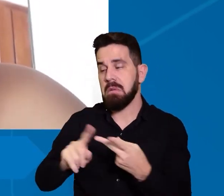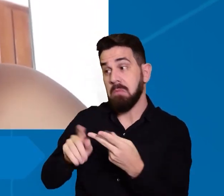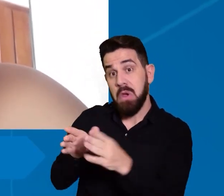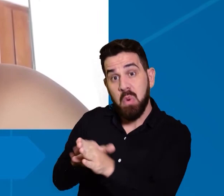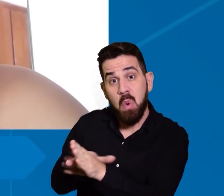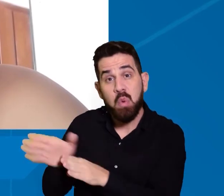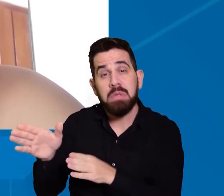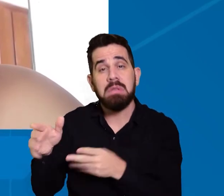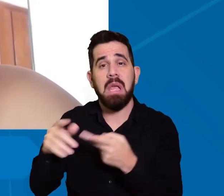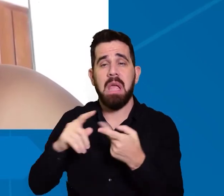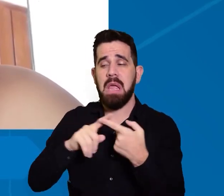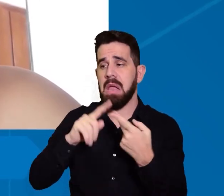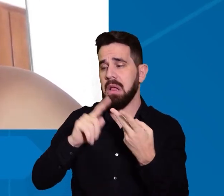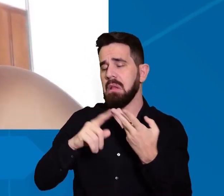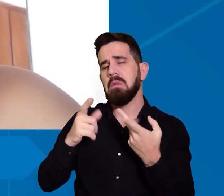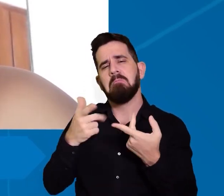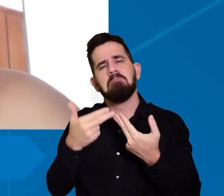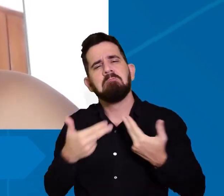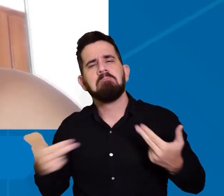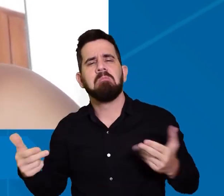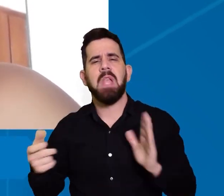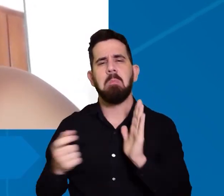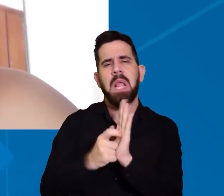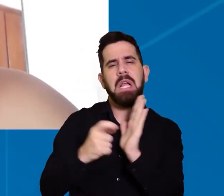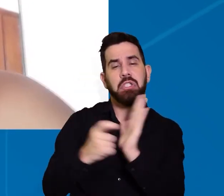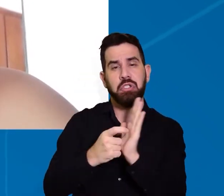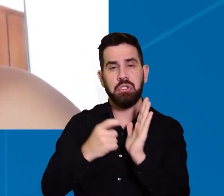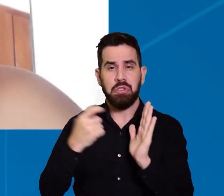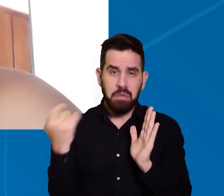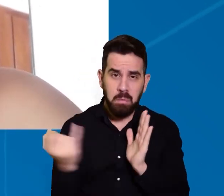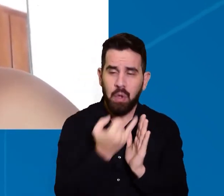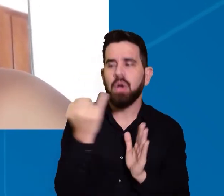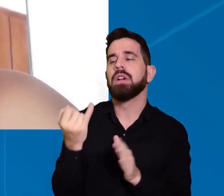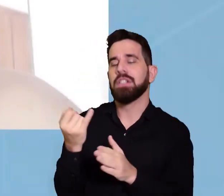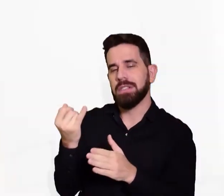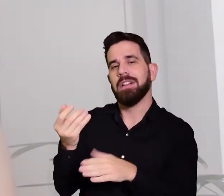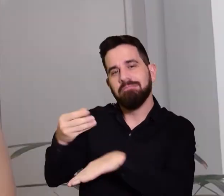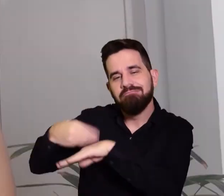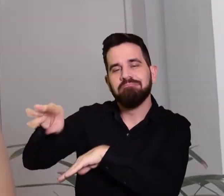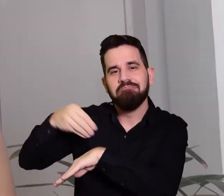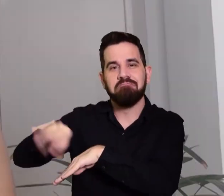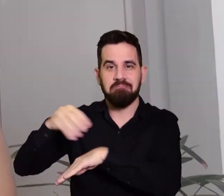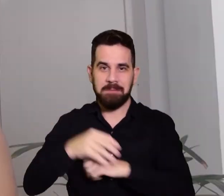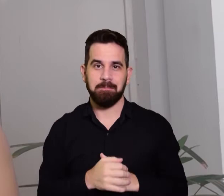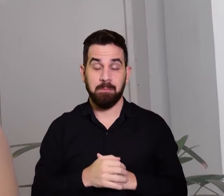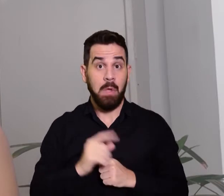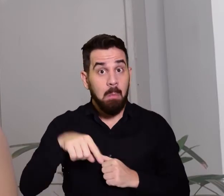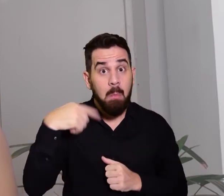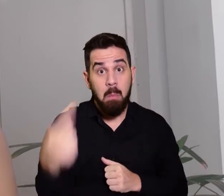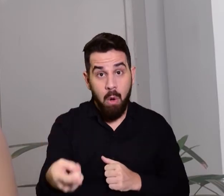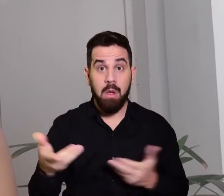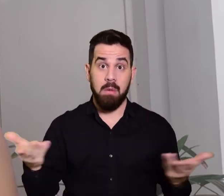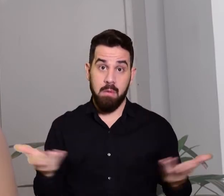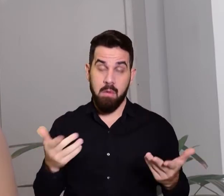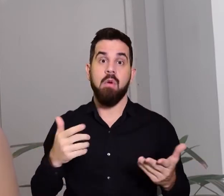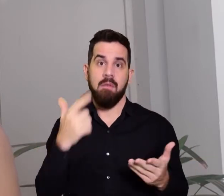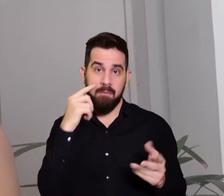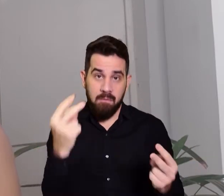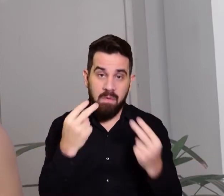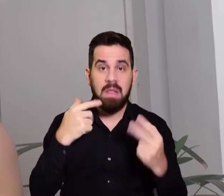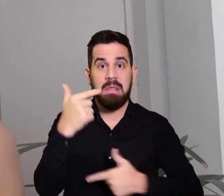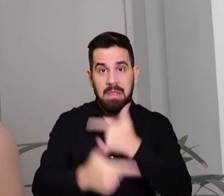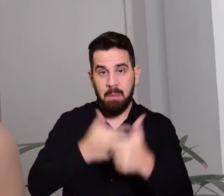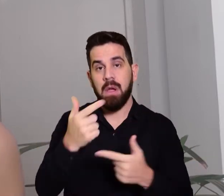ferramentas importantes aplicativos legais que a gente puder dar dicas nós estaremos aqui. No próximo bloco você confere o trabalho da